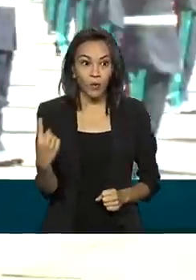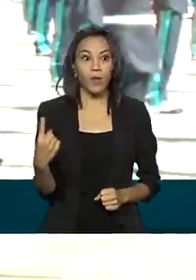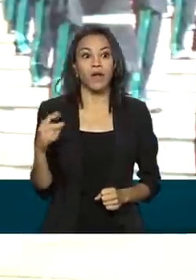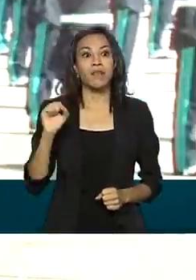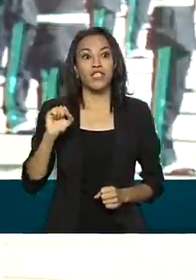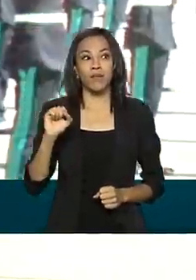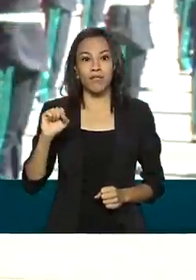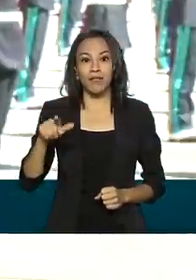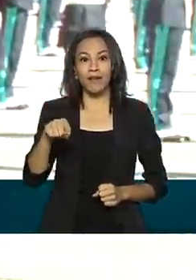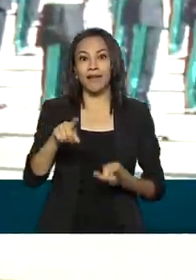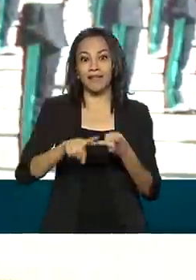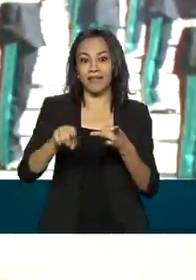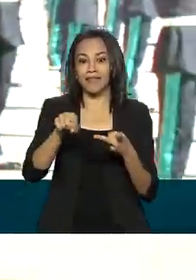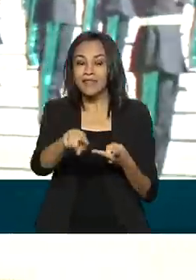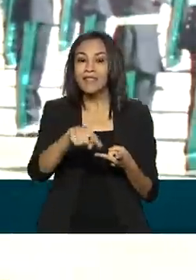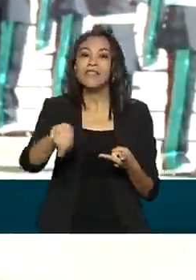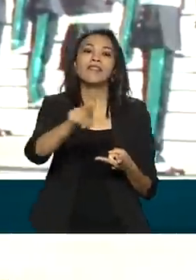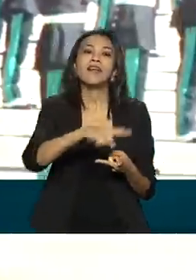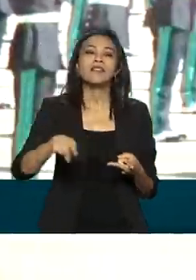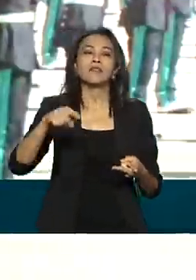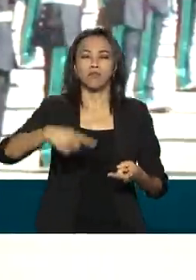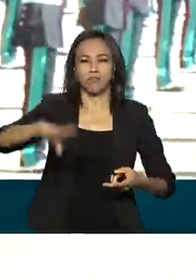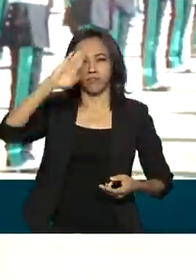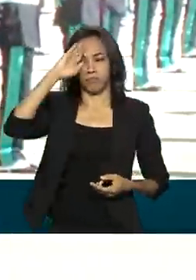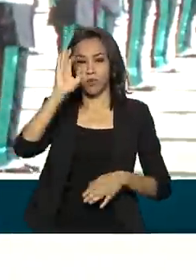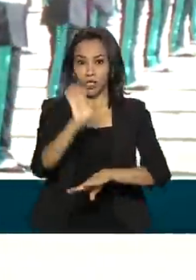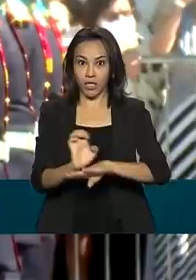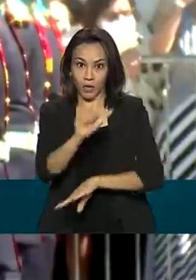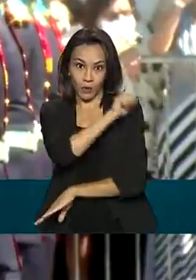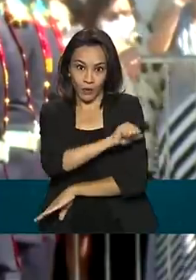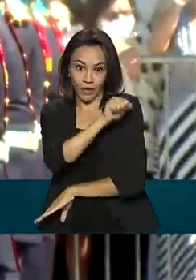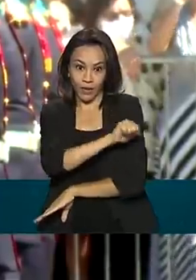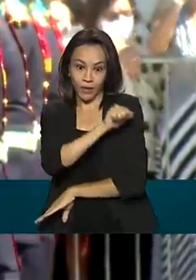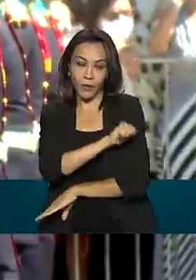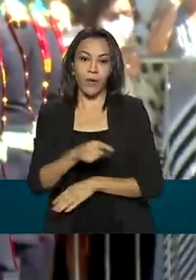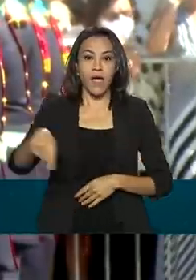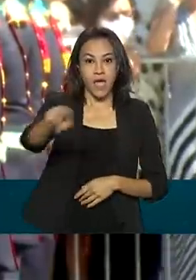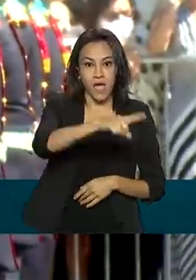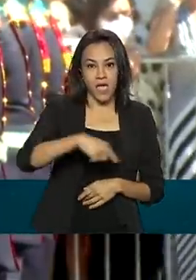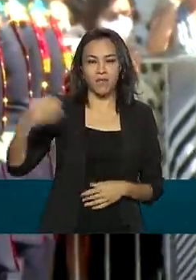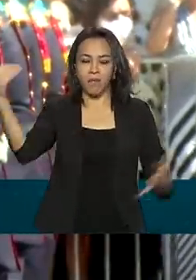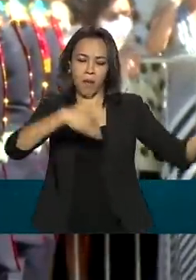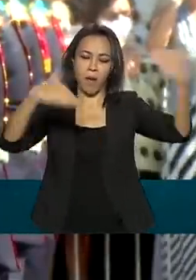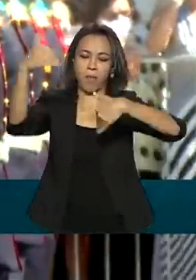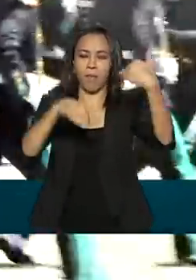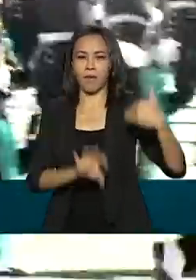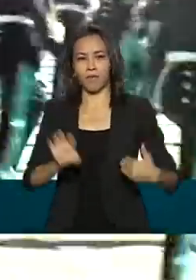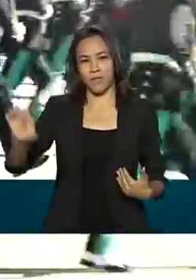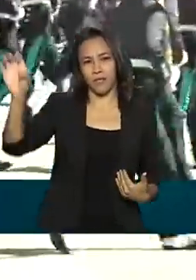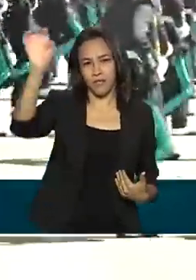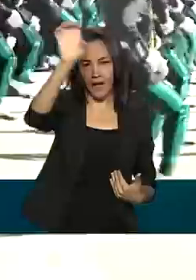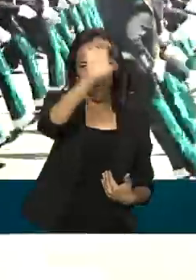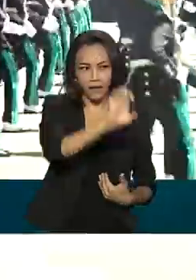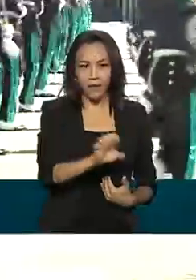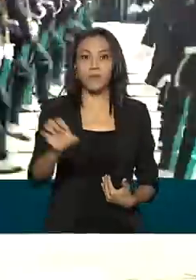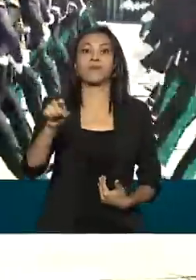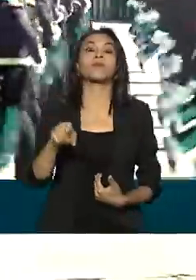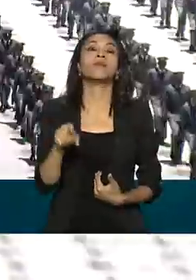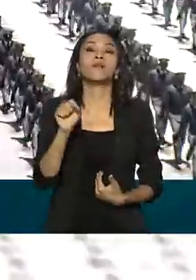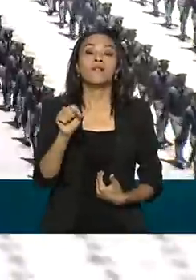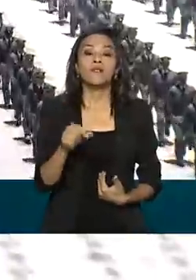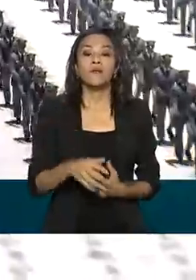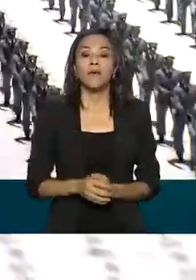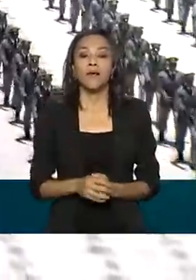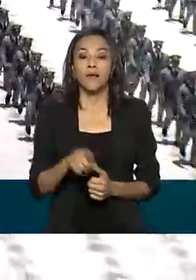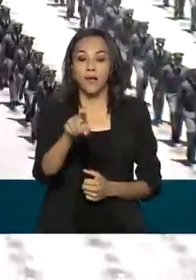em solenidade na Academia Militar das Agulhas Negras, no Rio de Janeiro. Eles vêm de todas as partes do país e ainda de nações amigas.